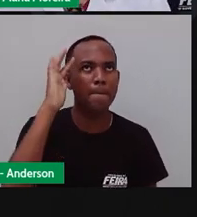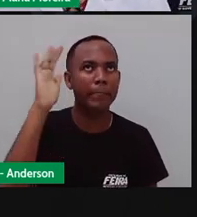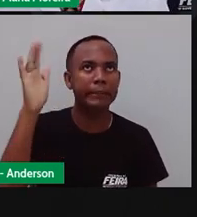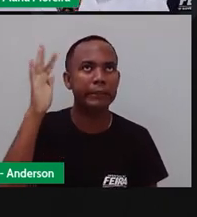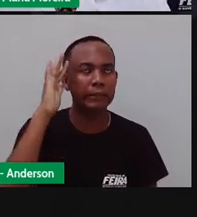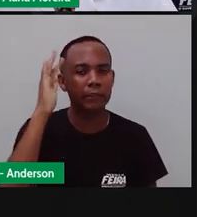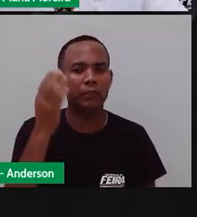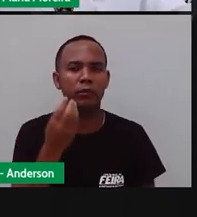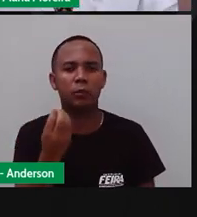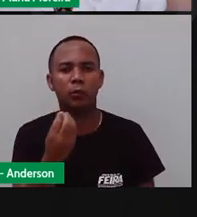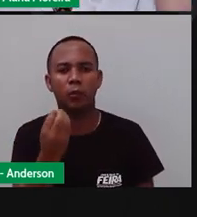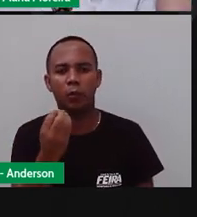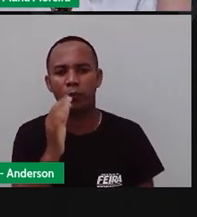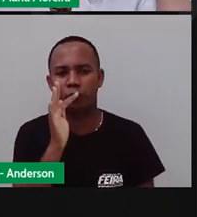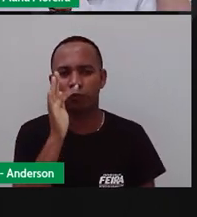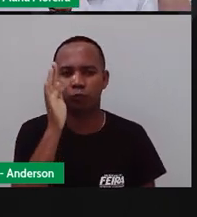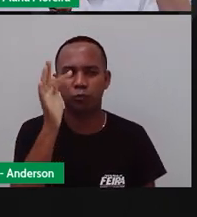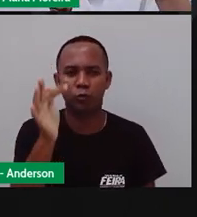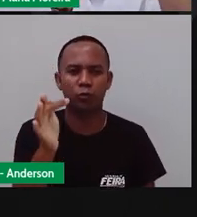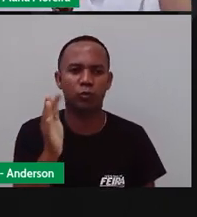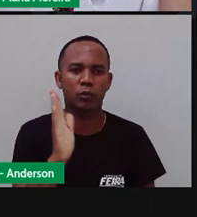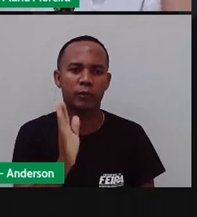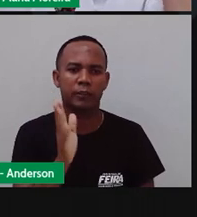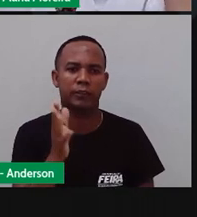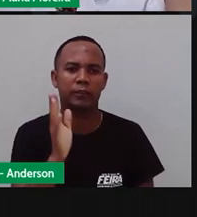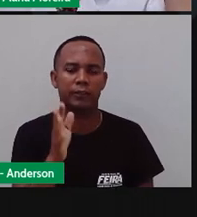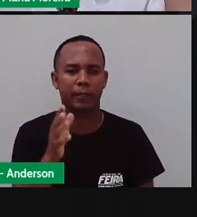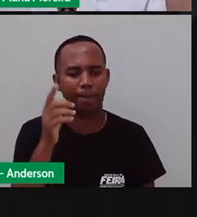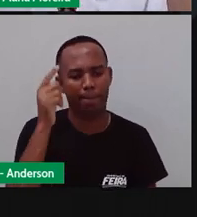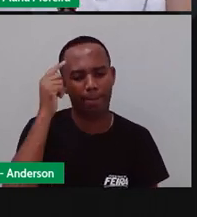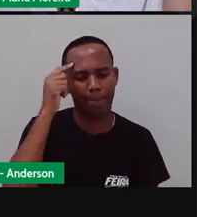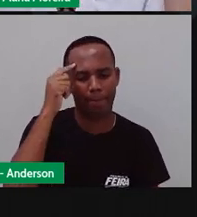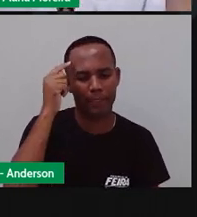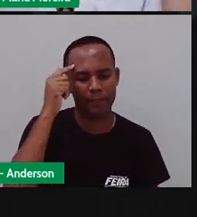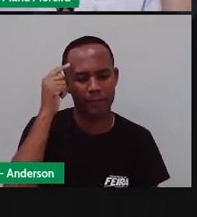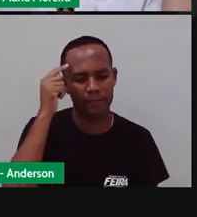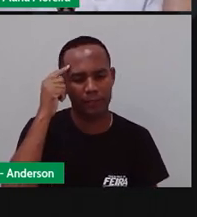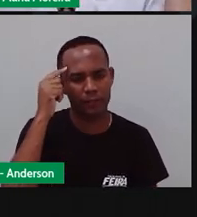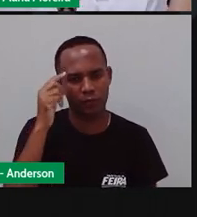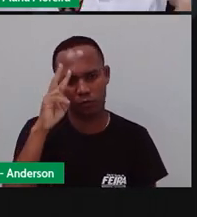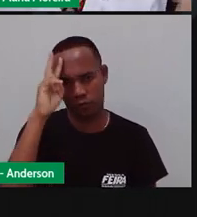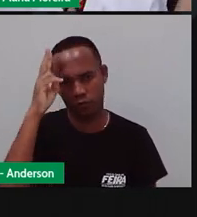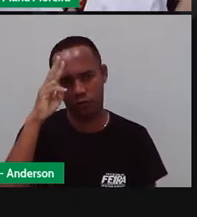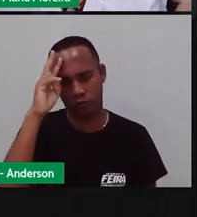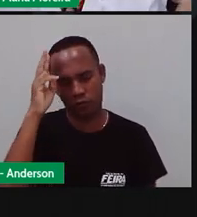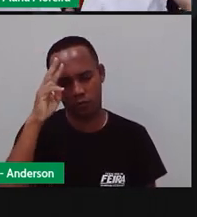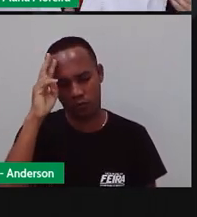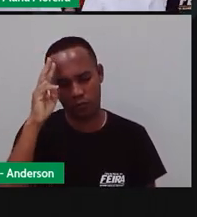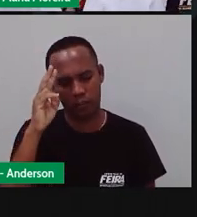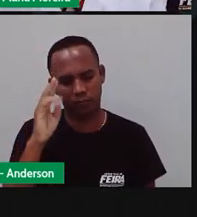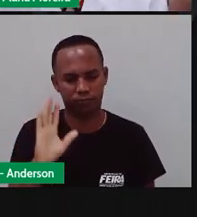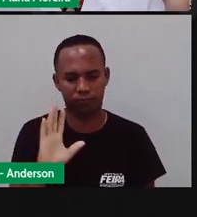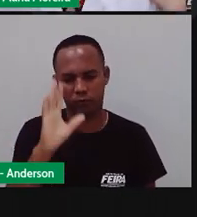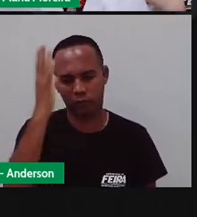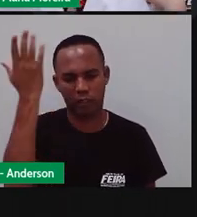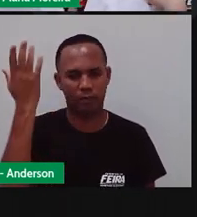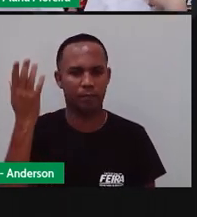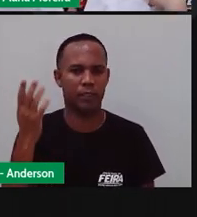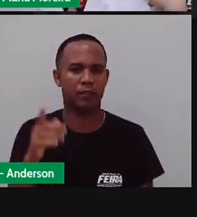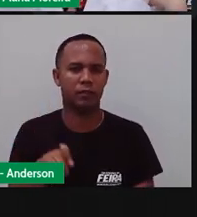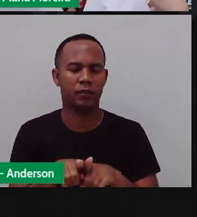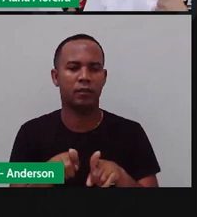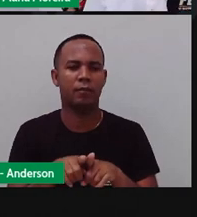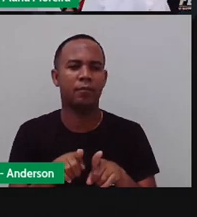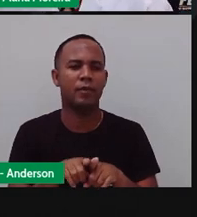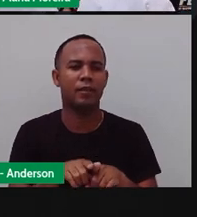futuro. Se a história já aconteceu, a gente começa a pensar o quê? Na história que já aconteceu. Quando a Pró falou aqui sobre